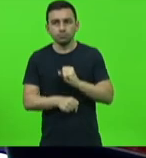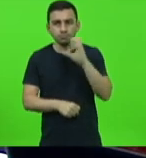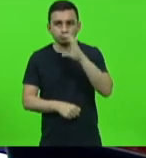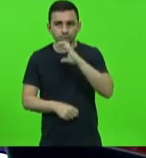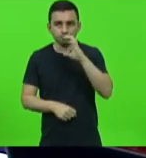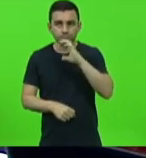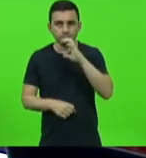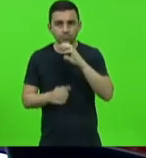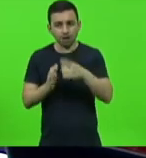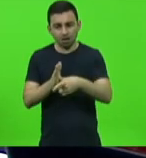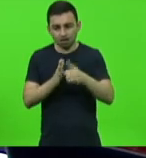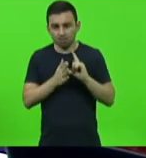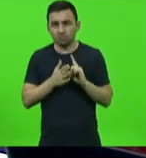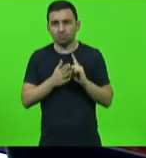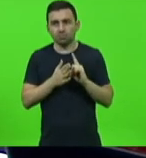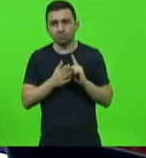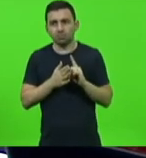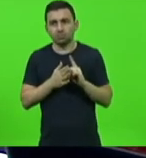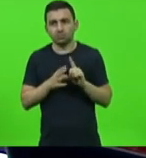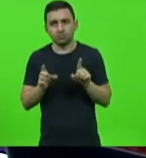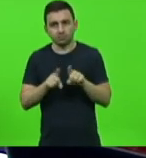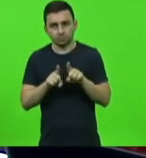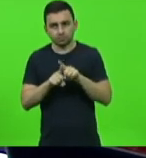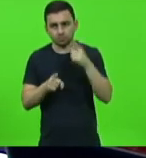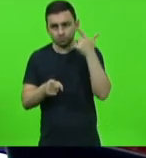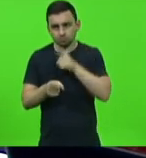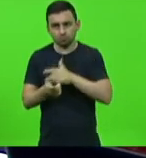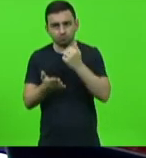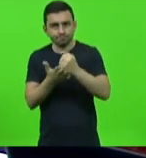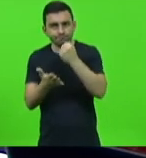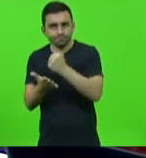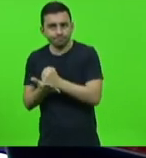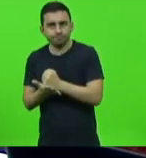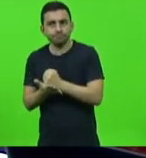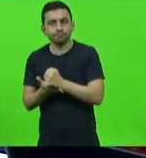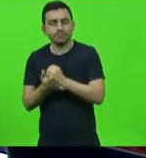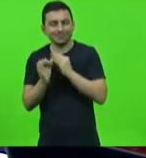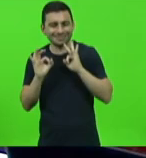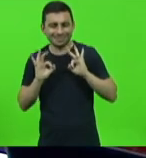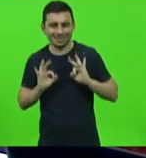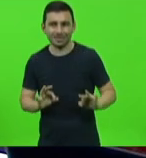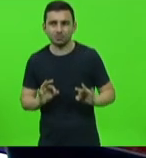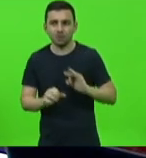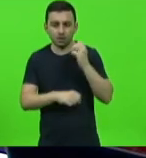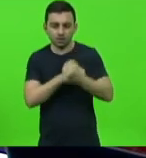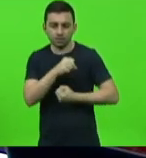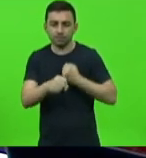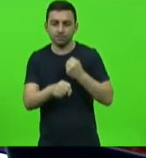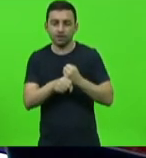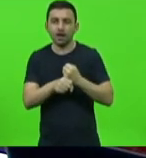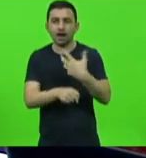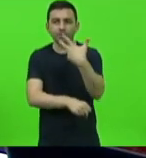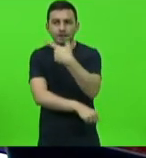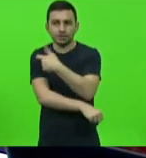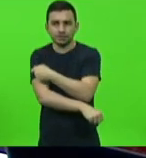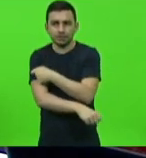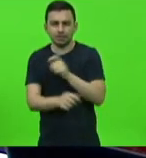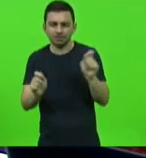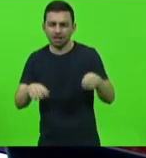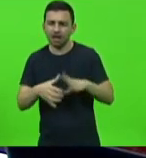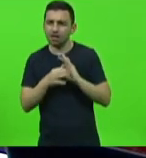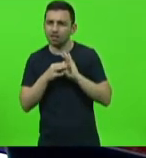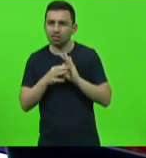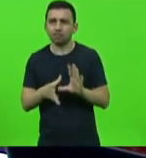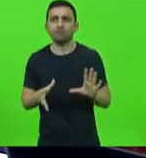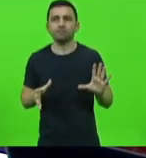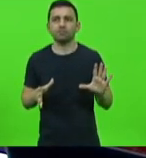bem como firme os contratos necessários para que no próximo ano a vacina esteja disponibilizada